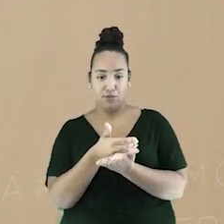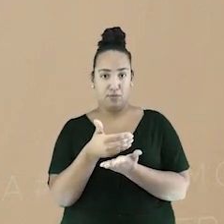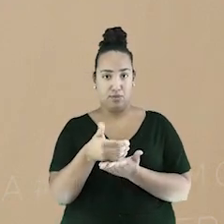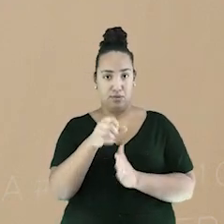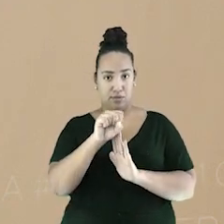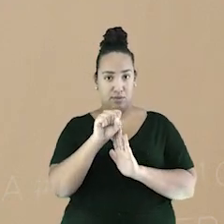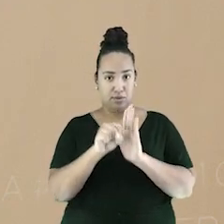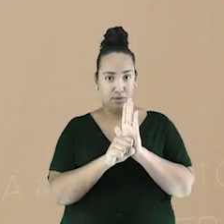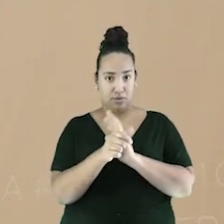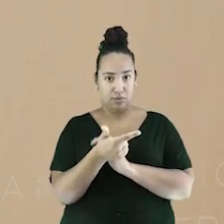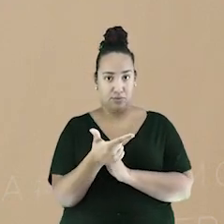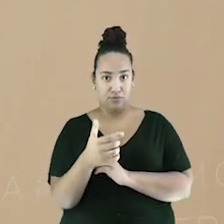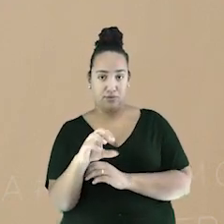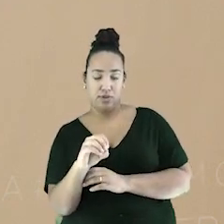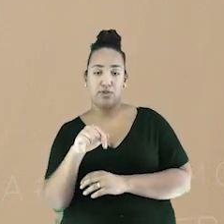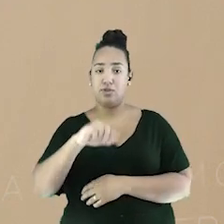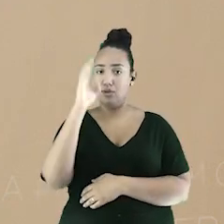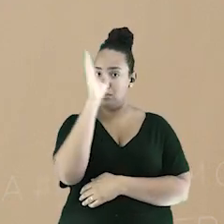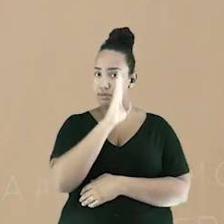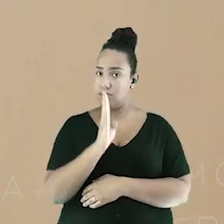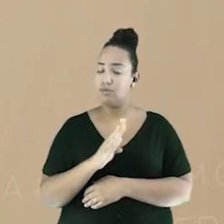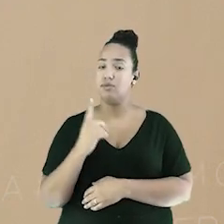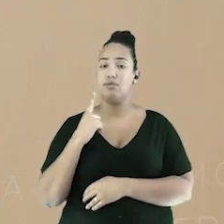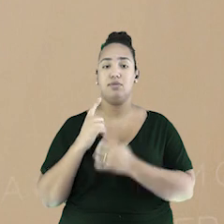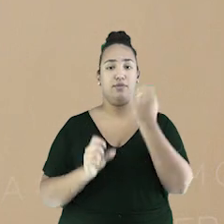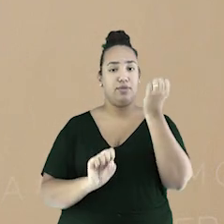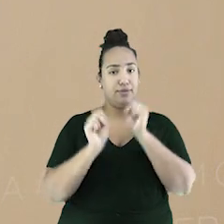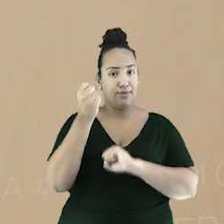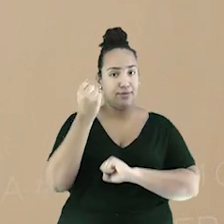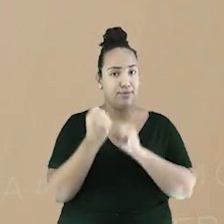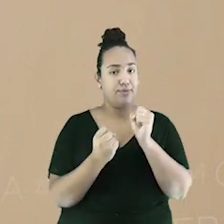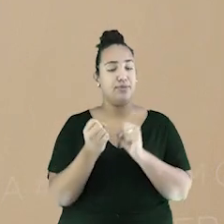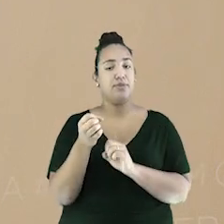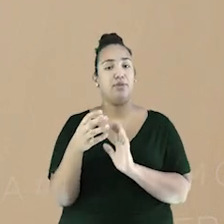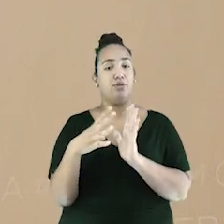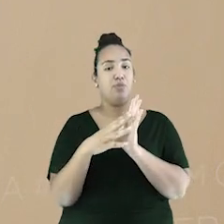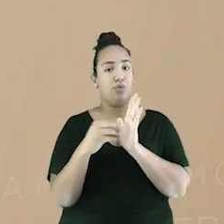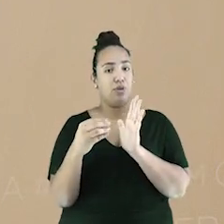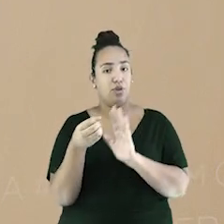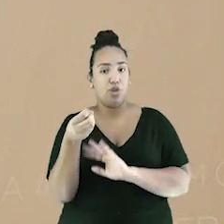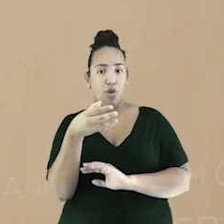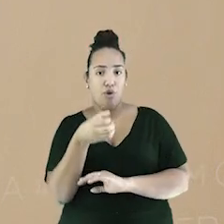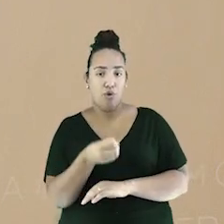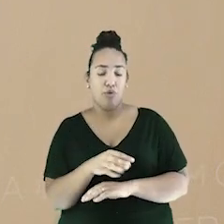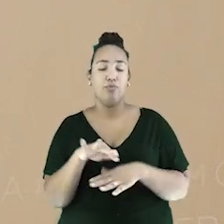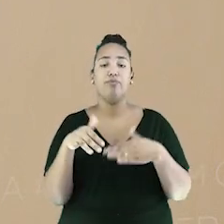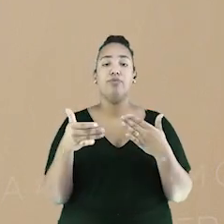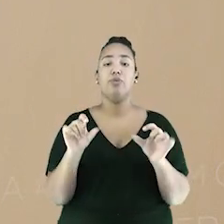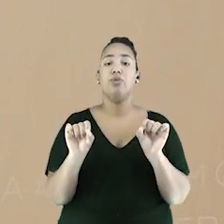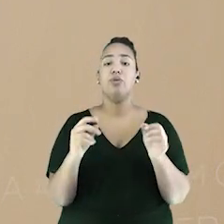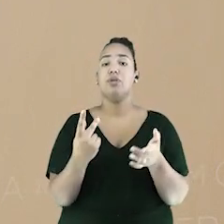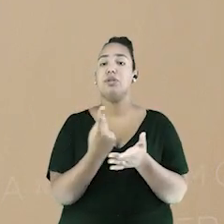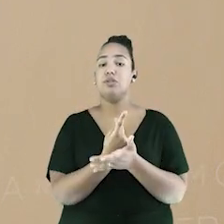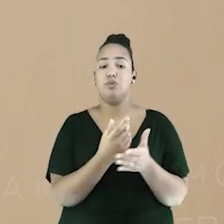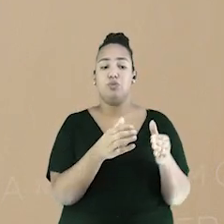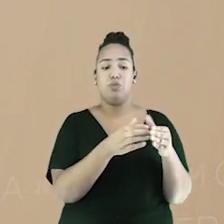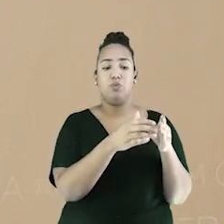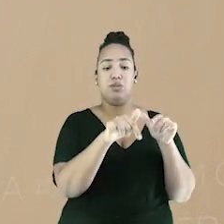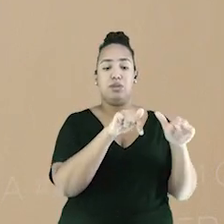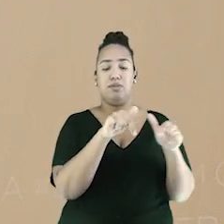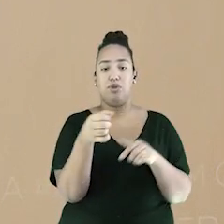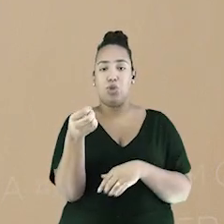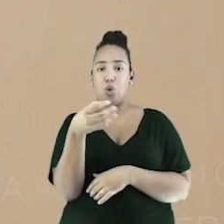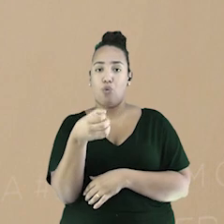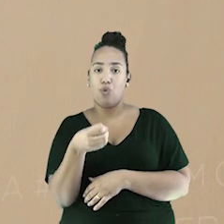industrialização. Esse processo trouxe também as demandas de organização de trabalhadores, porque existia uma ausência